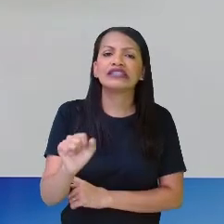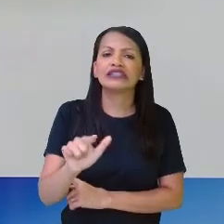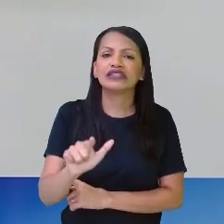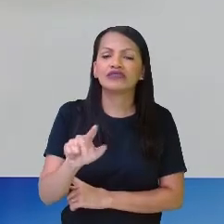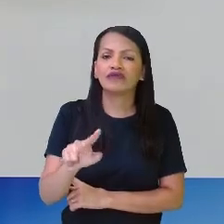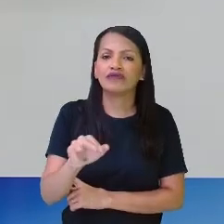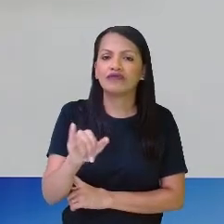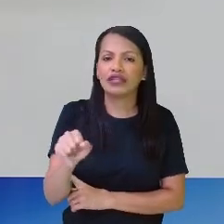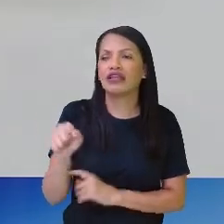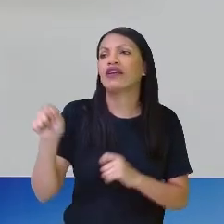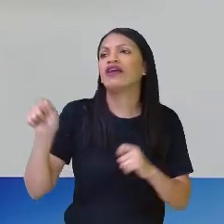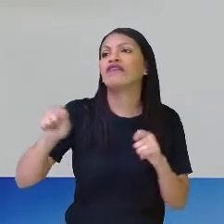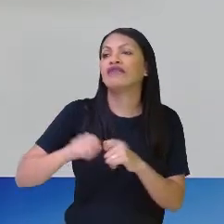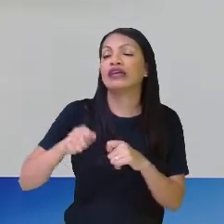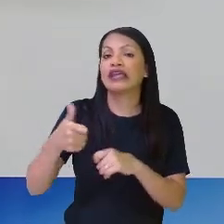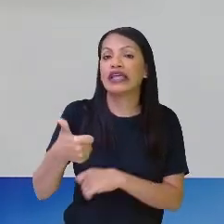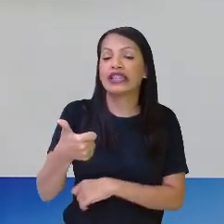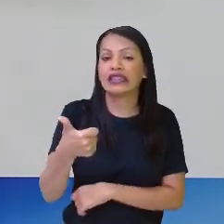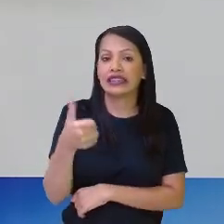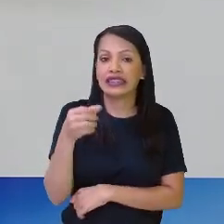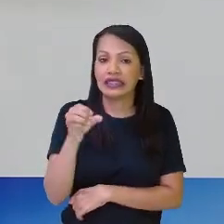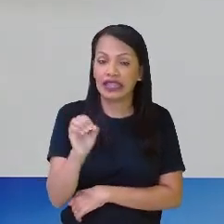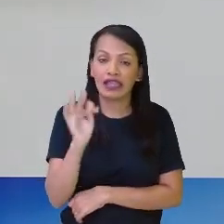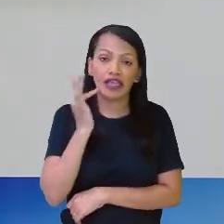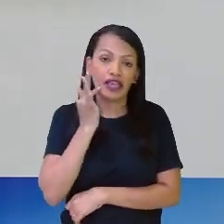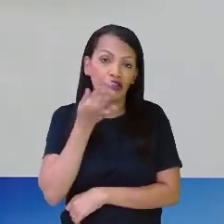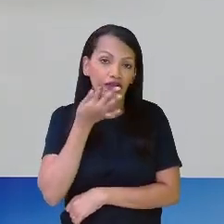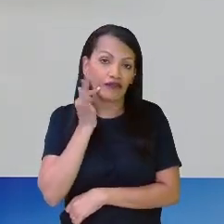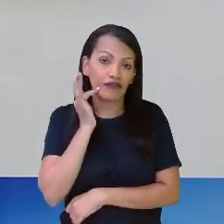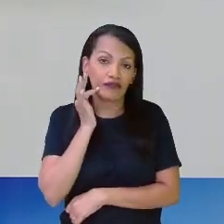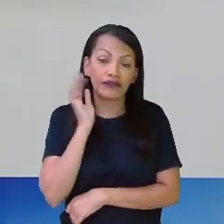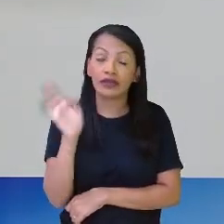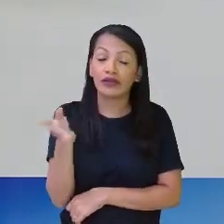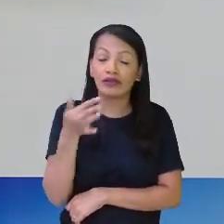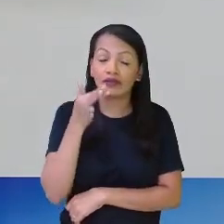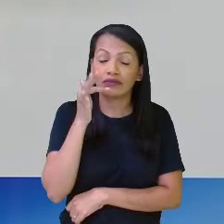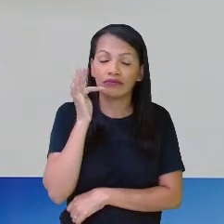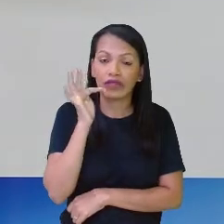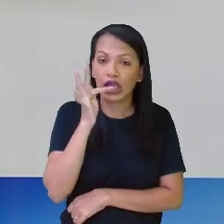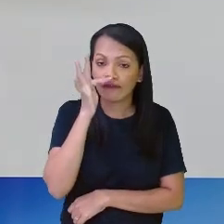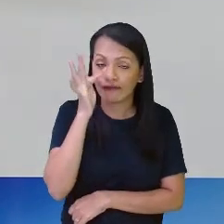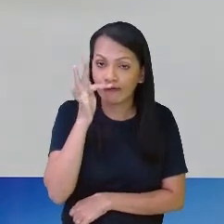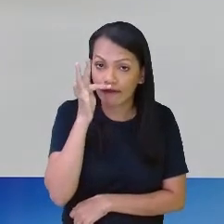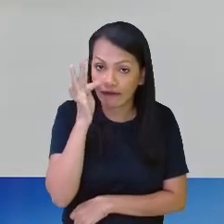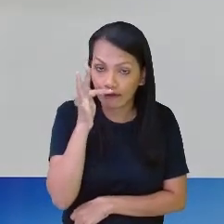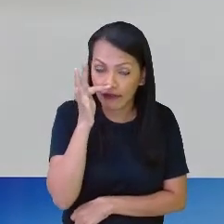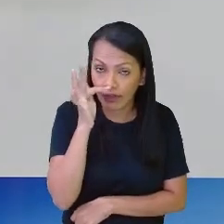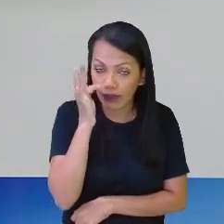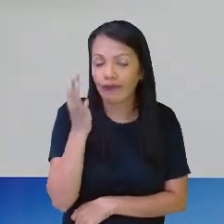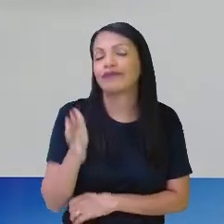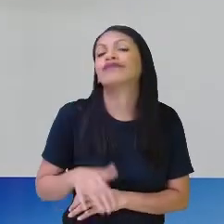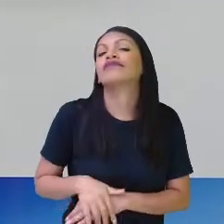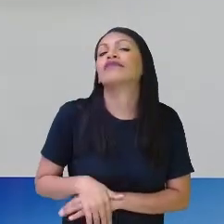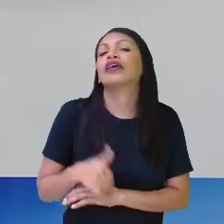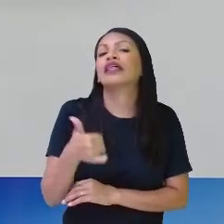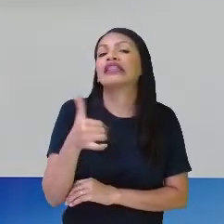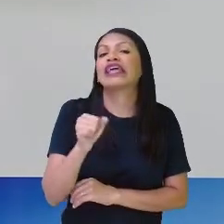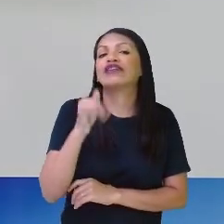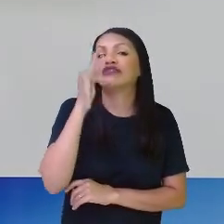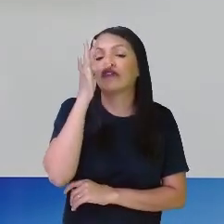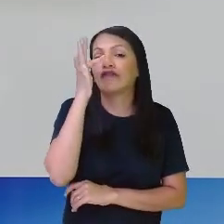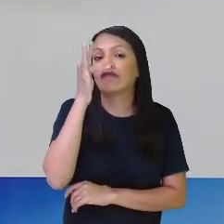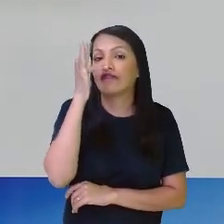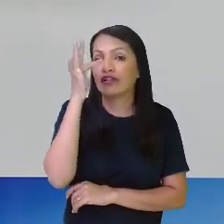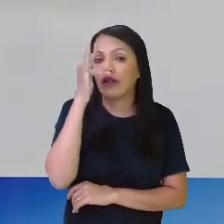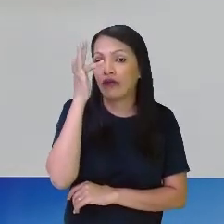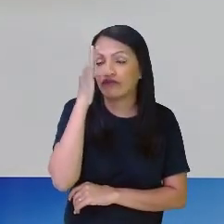rosas de tecido. Inclusive, eu trouxe aqui umas rosas de tecido também para vocês visualizarem. Aí, olha só.